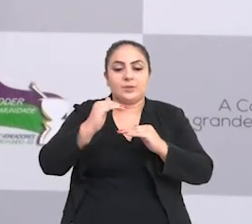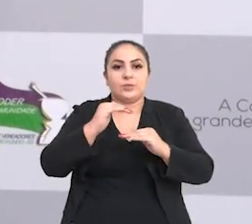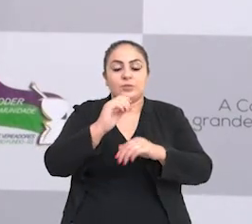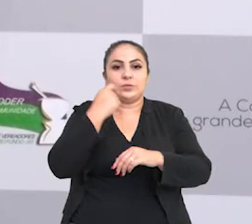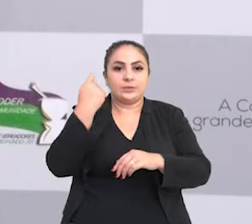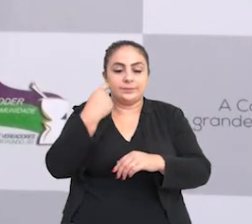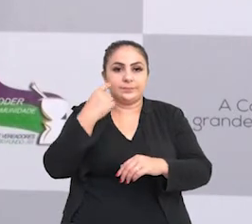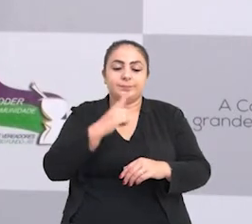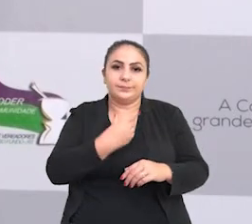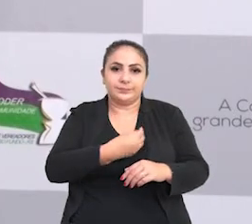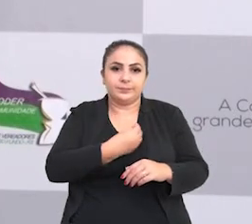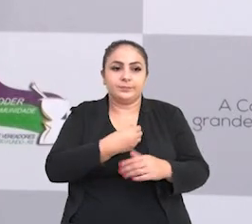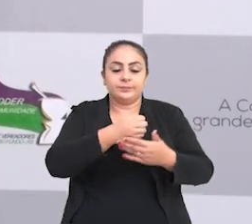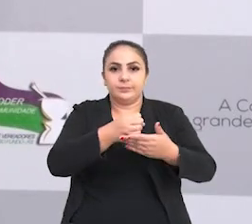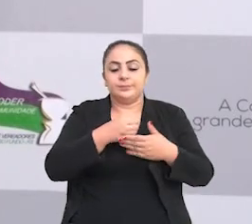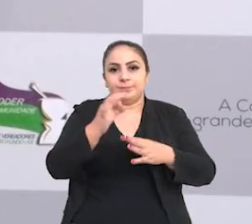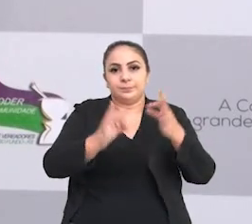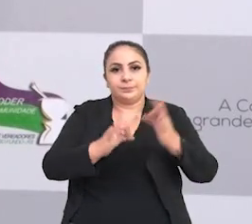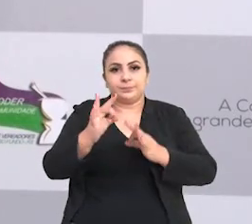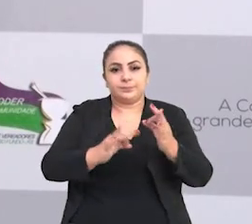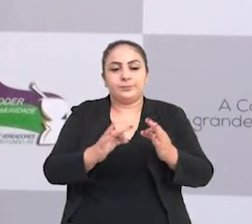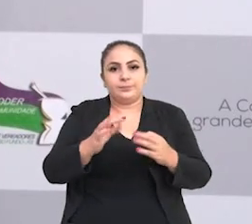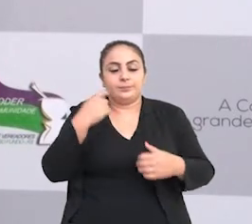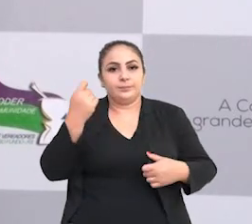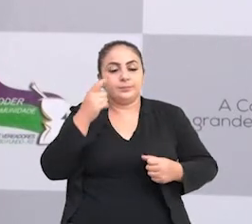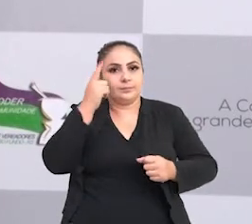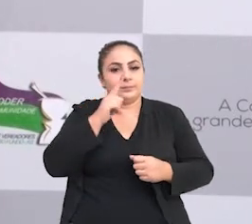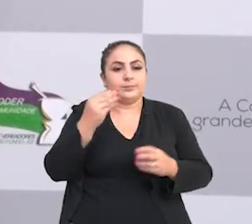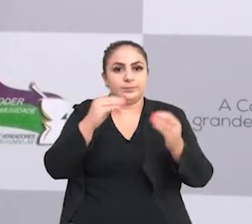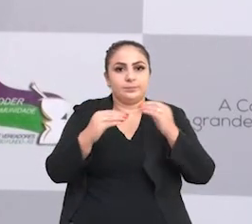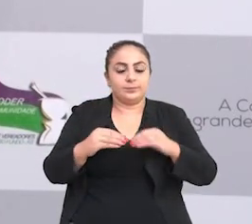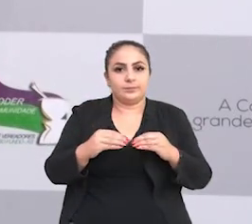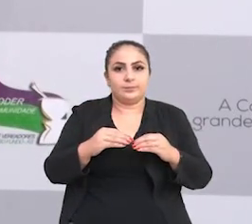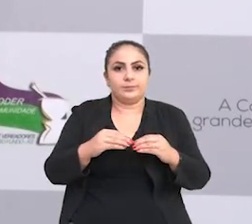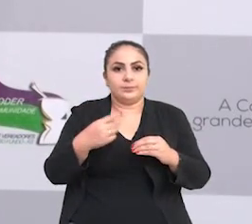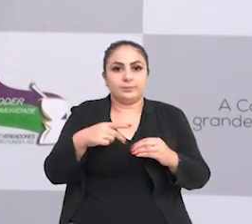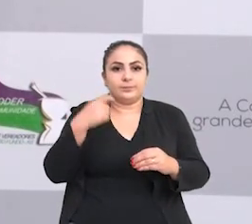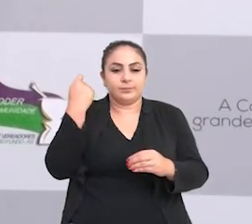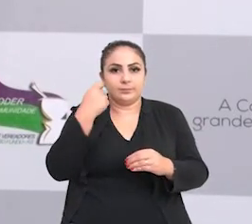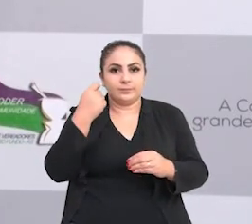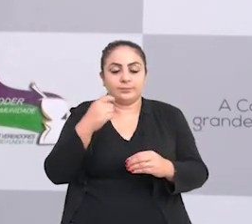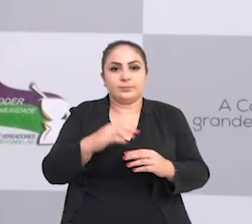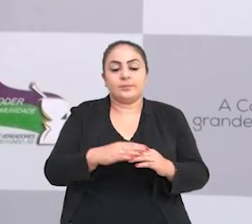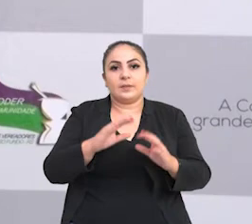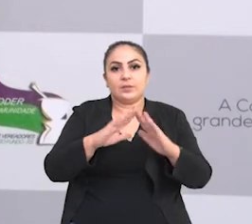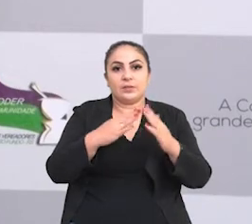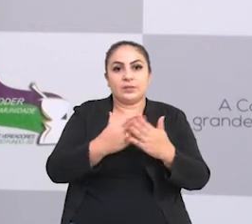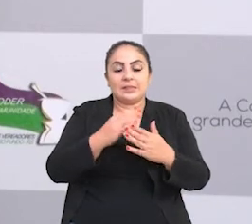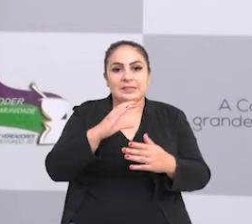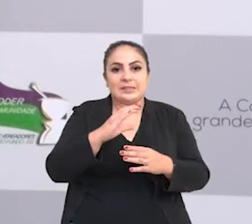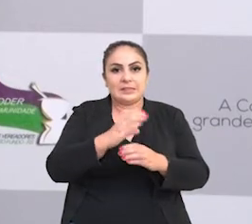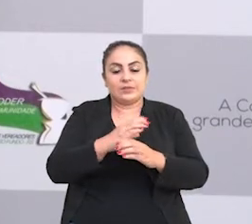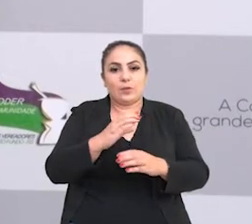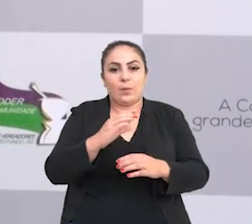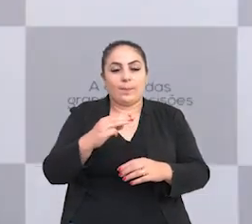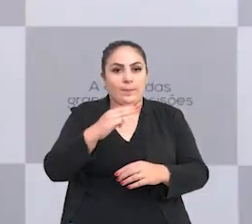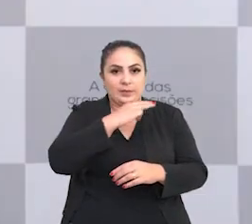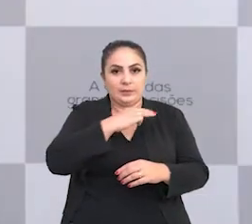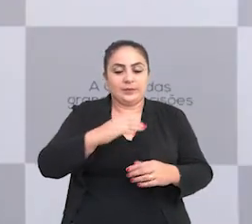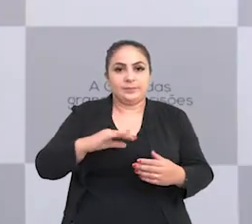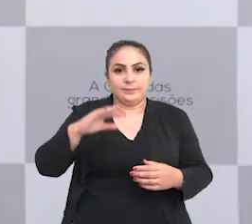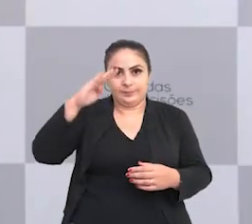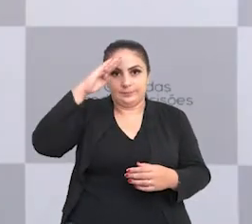no Rio Grande do Sul, ele trouxe esse projeto para o Rio Grande do Sul para implementar no Rio Grande do Sul a escola cívico-militar.